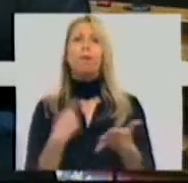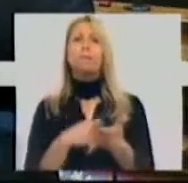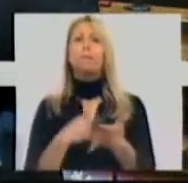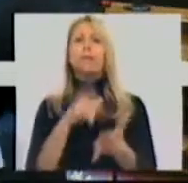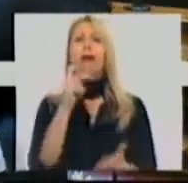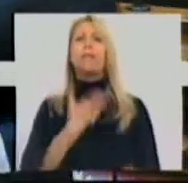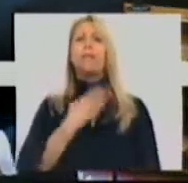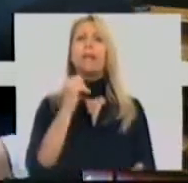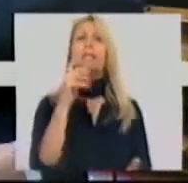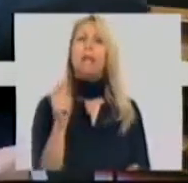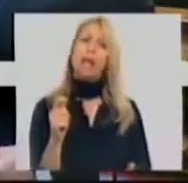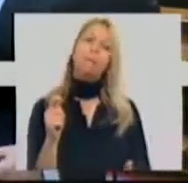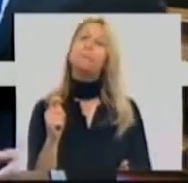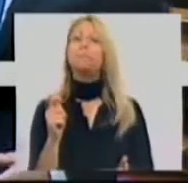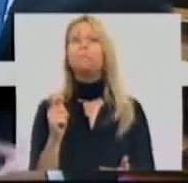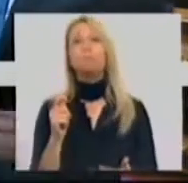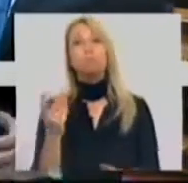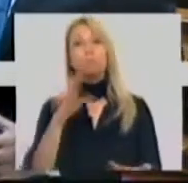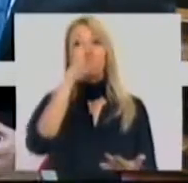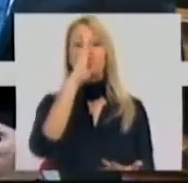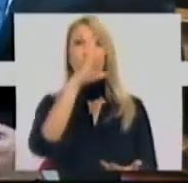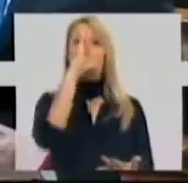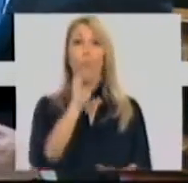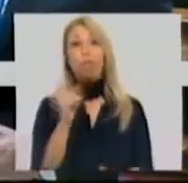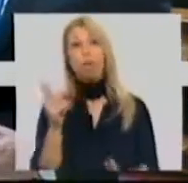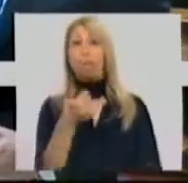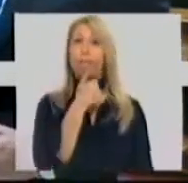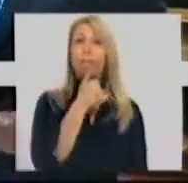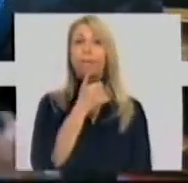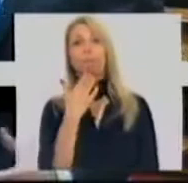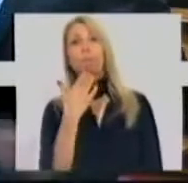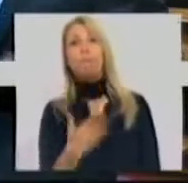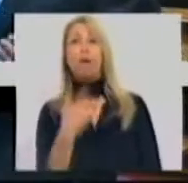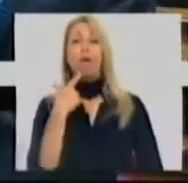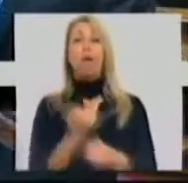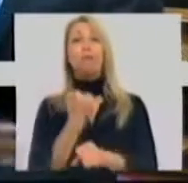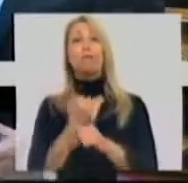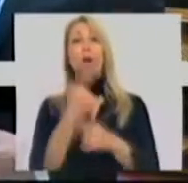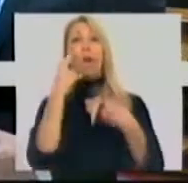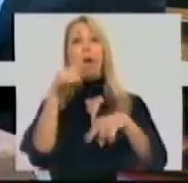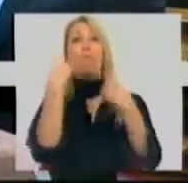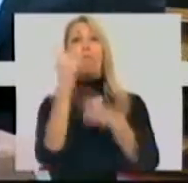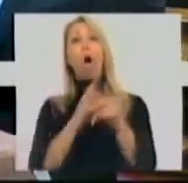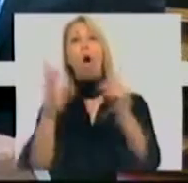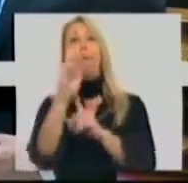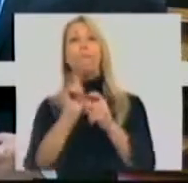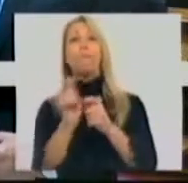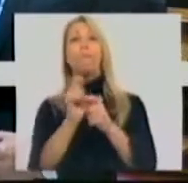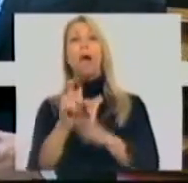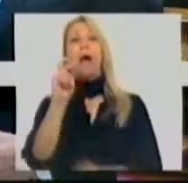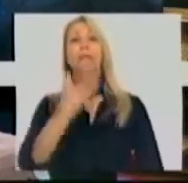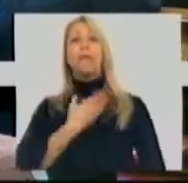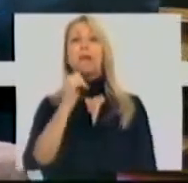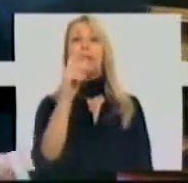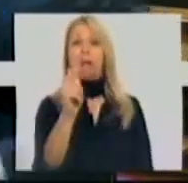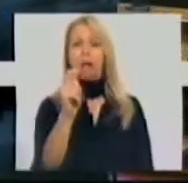Como é sabido, o Governo decidiu solicitar aos funcionários públicos um aumento da sua contribuição para a ADSE. E eu quero